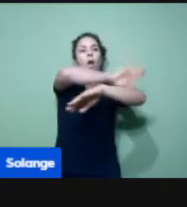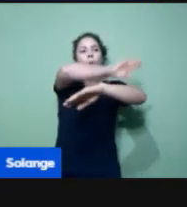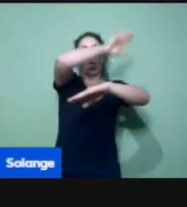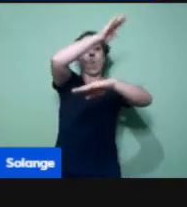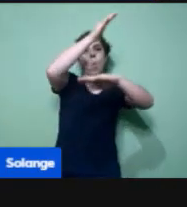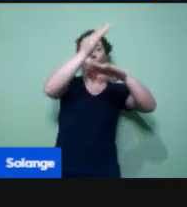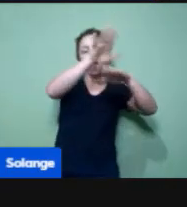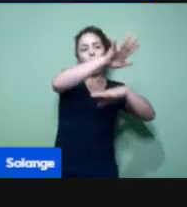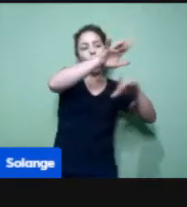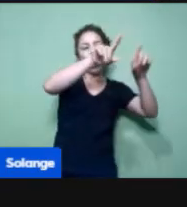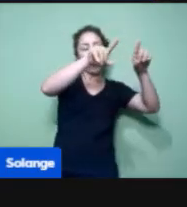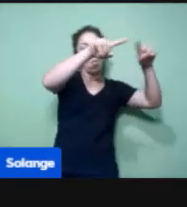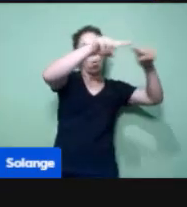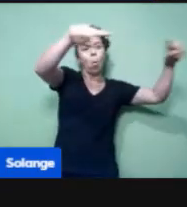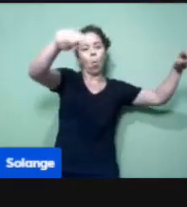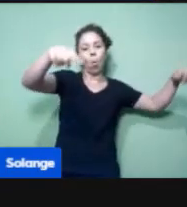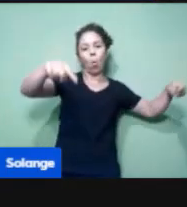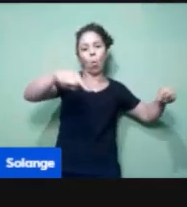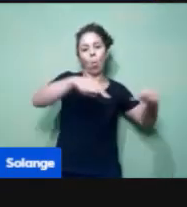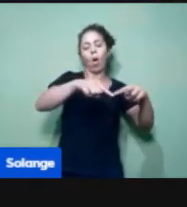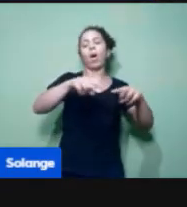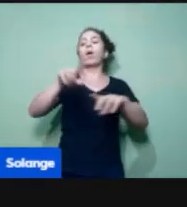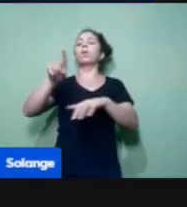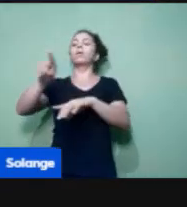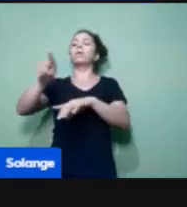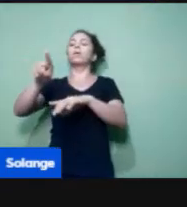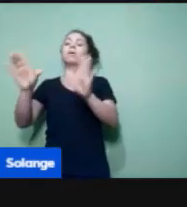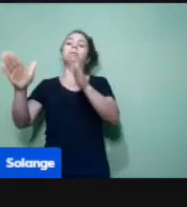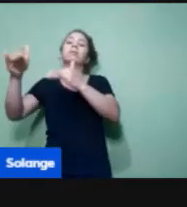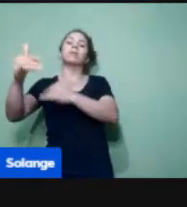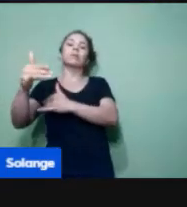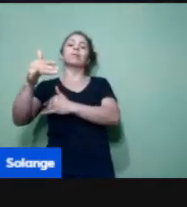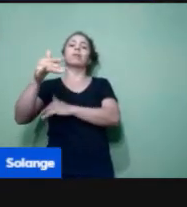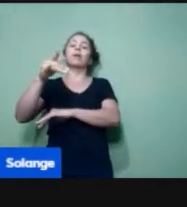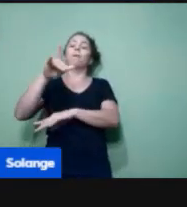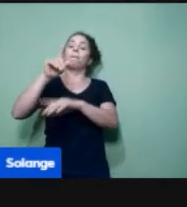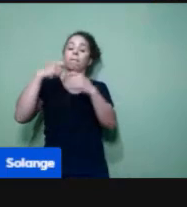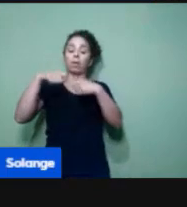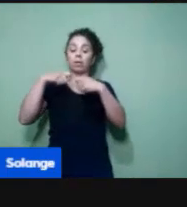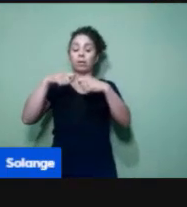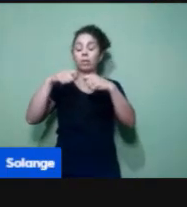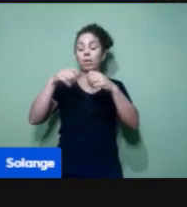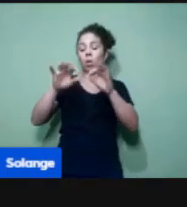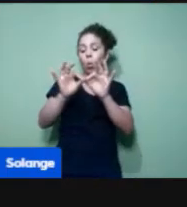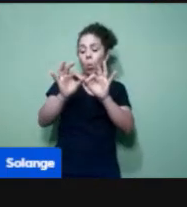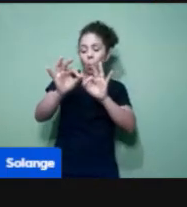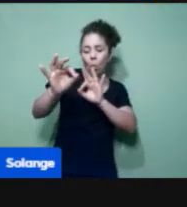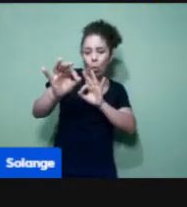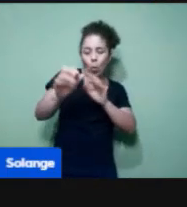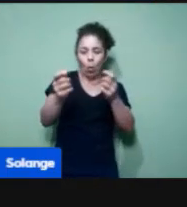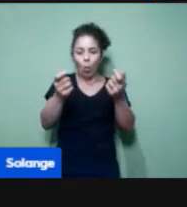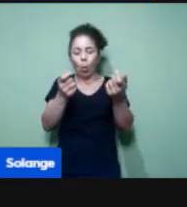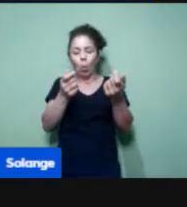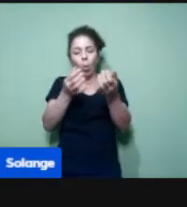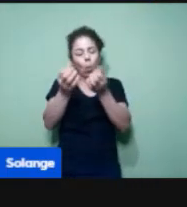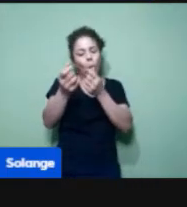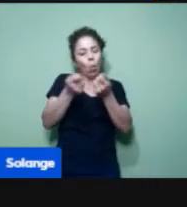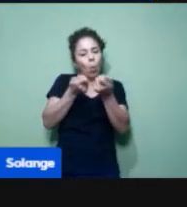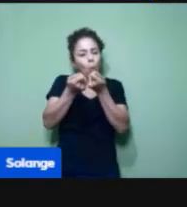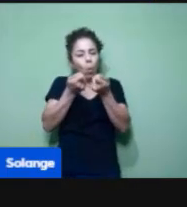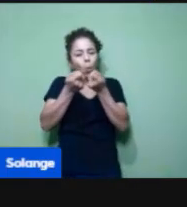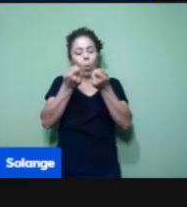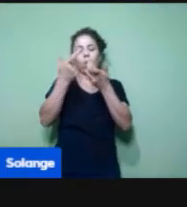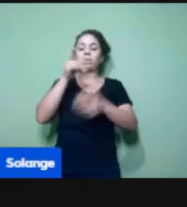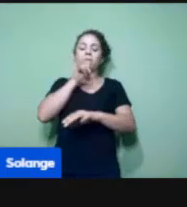utilizar, você demarcar de alguma forma que essas crianças possam ficar dentro desse espaço. Ou com bobolê,